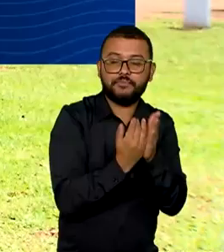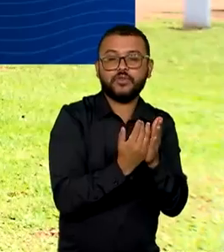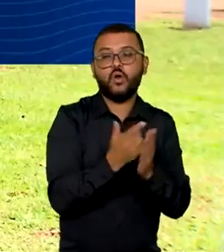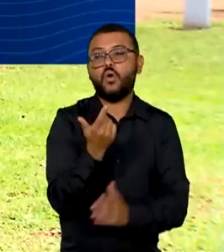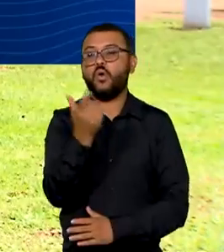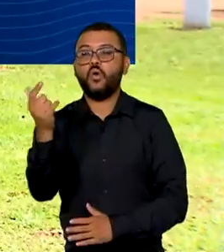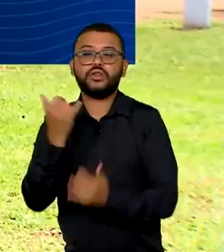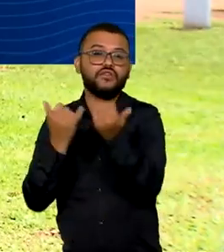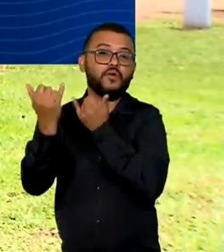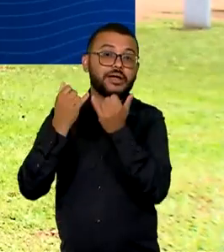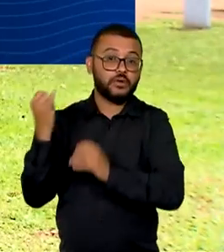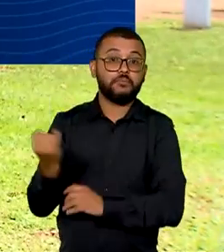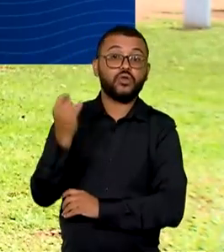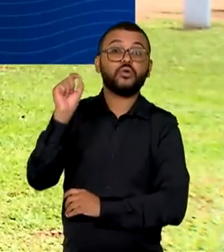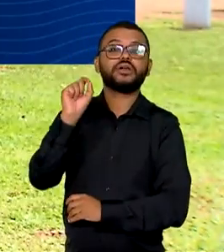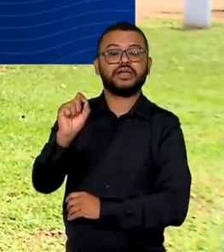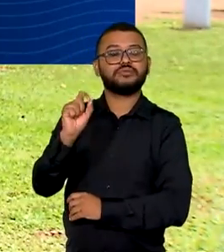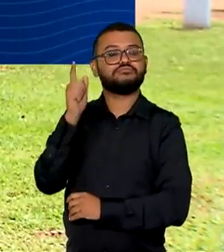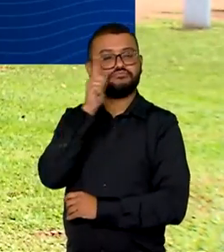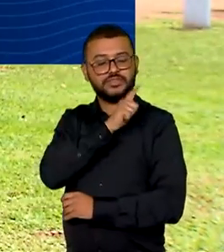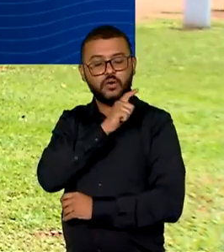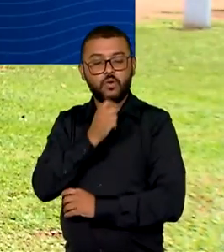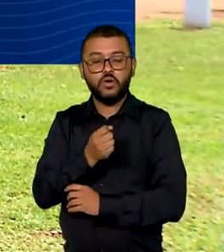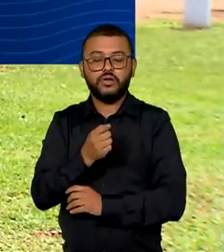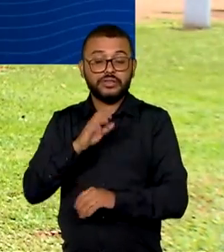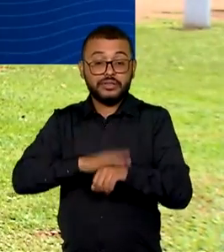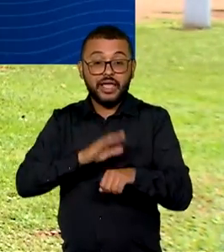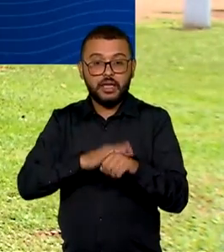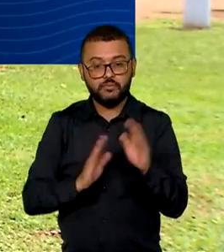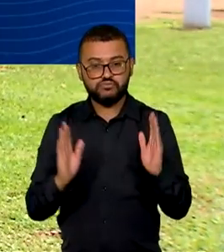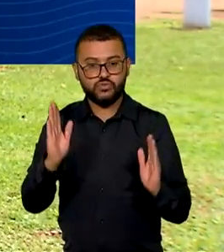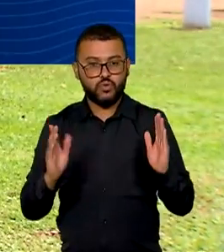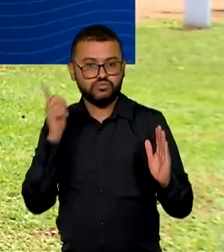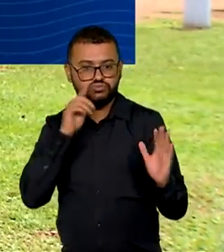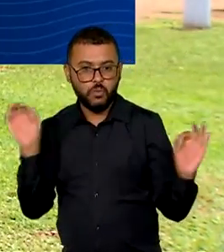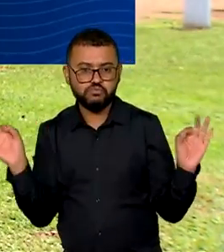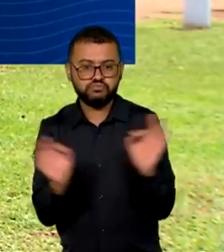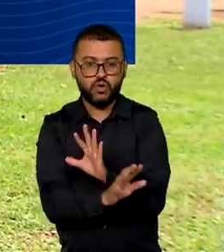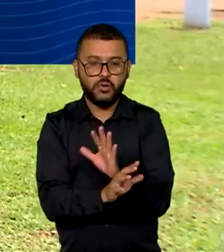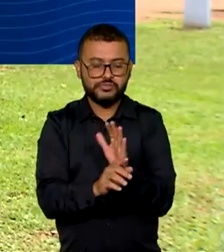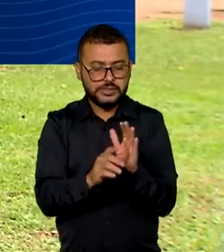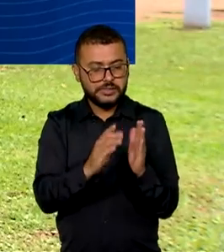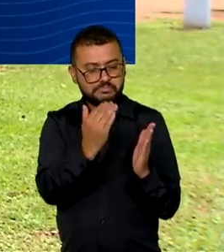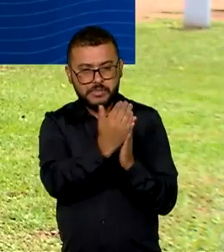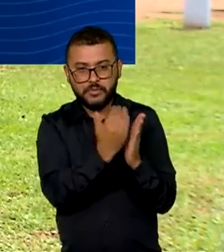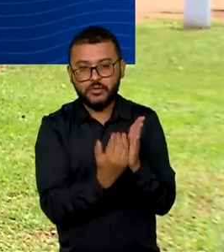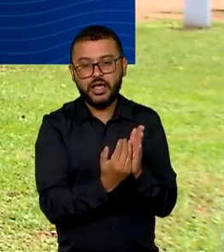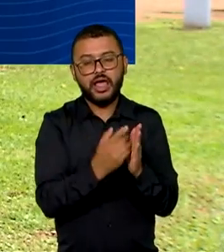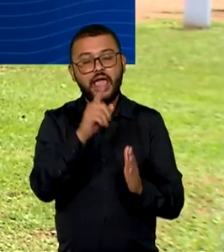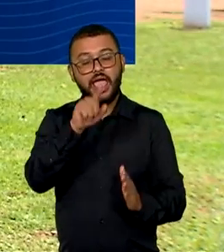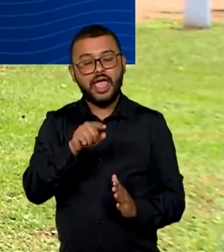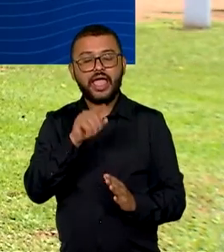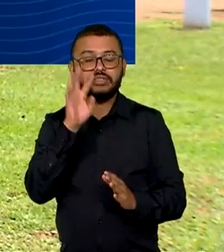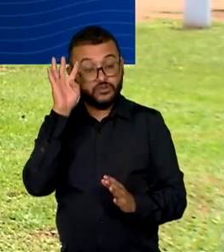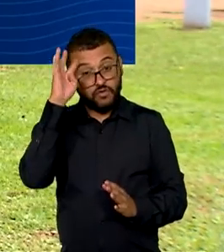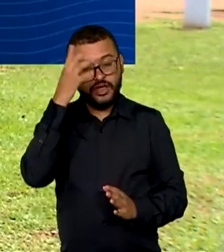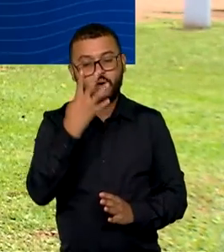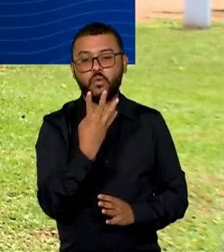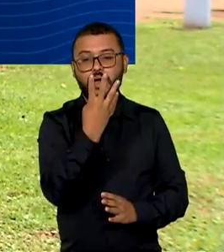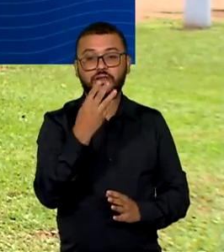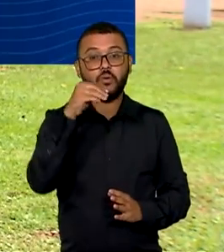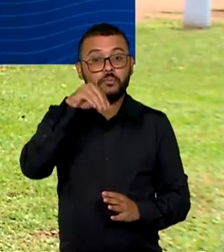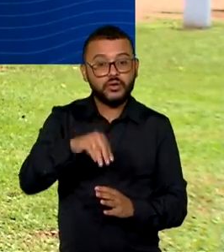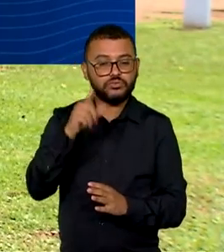Outro dado importante é a média de tempo para concluir a renegociação, 4 minutos e 8